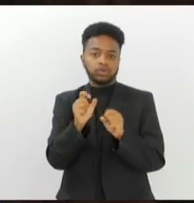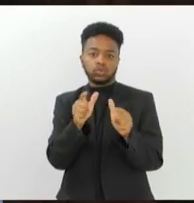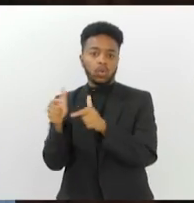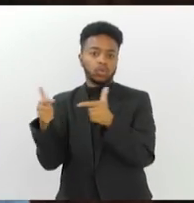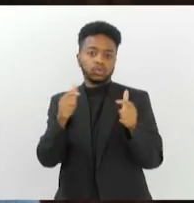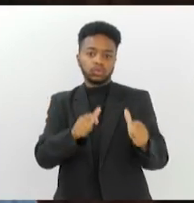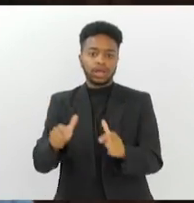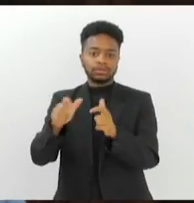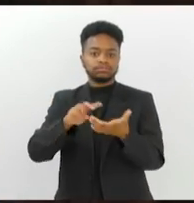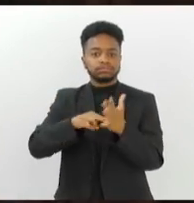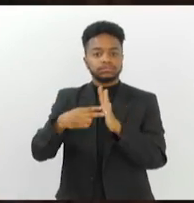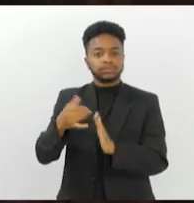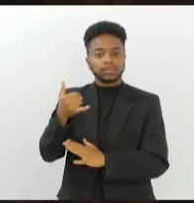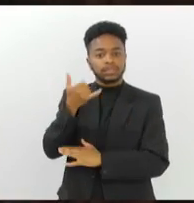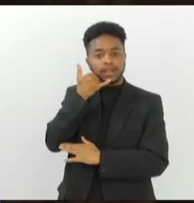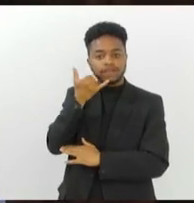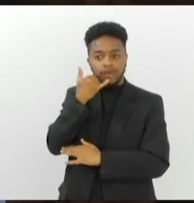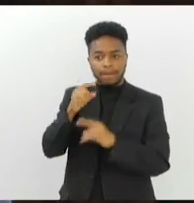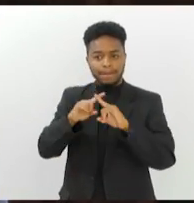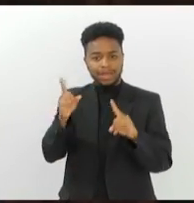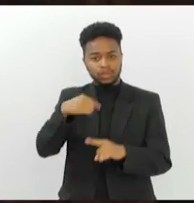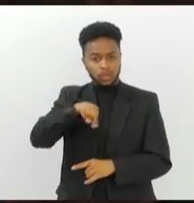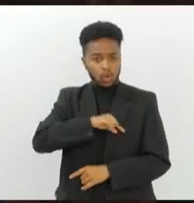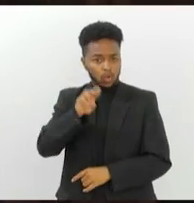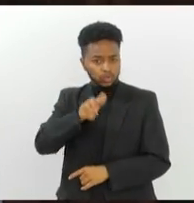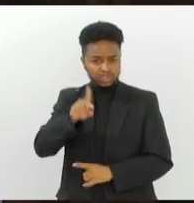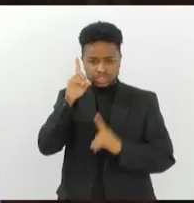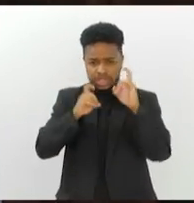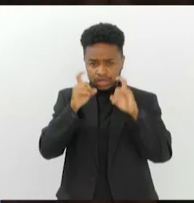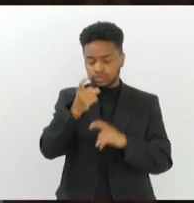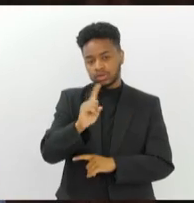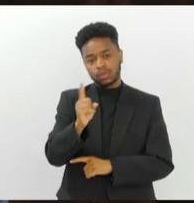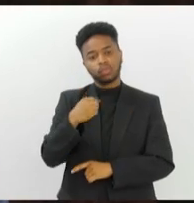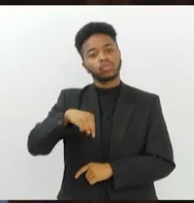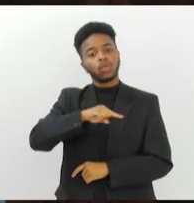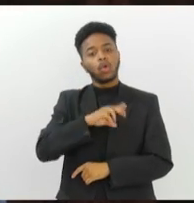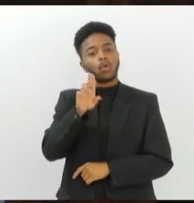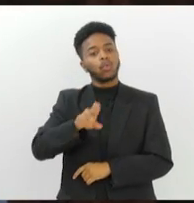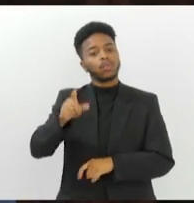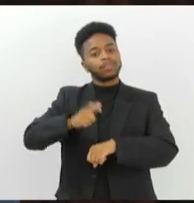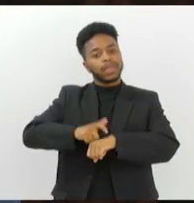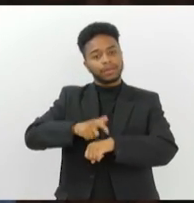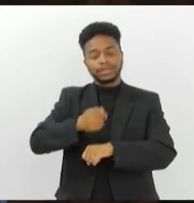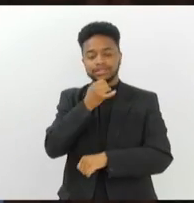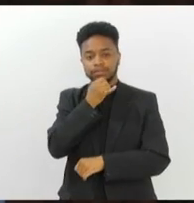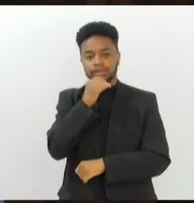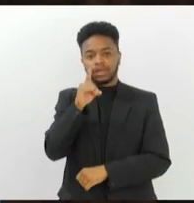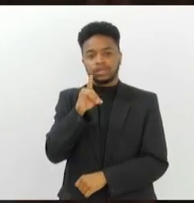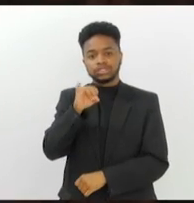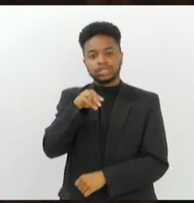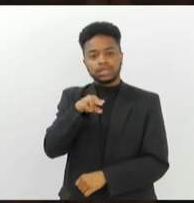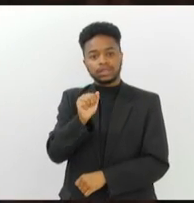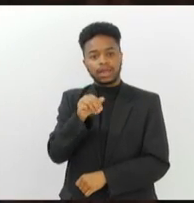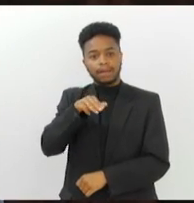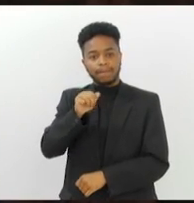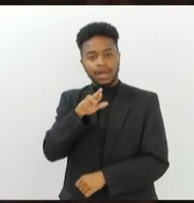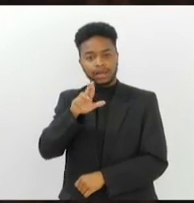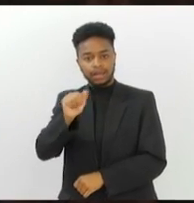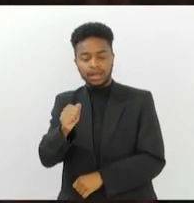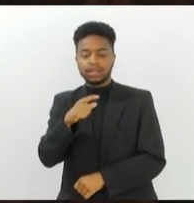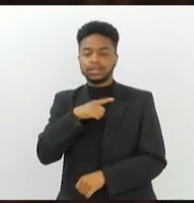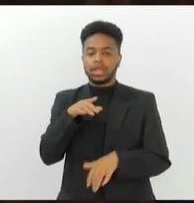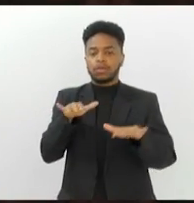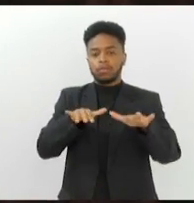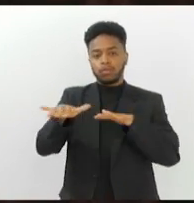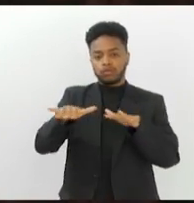Mas não é que a gente trabalha com esses gestos, a gente trabalha com o tempo. Na Dinamarca, por exemplo, há um determinado movimento e